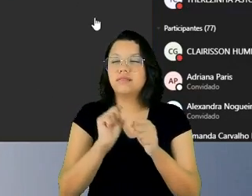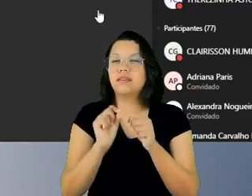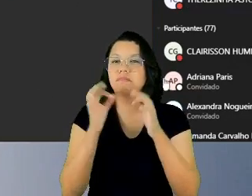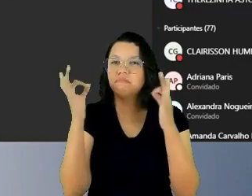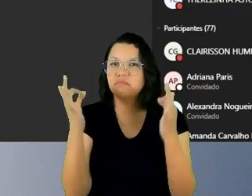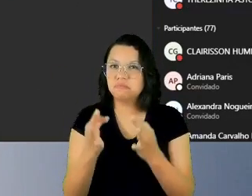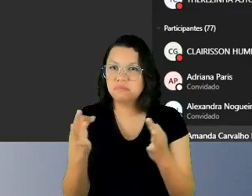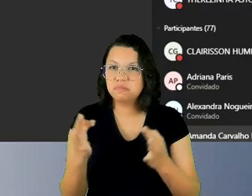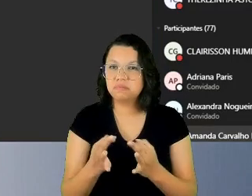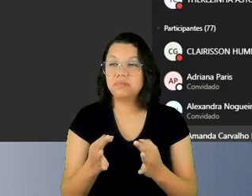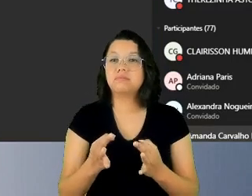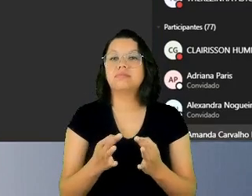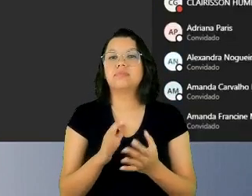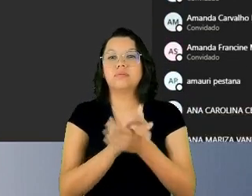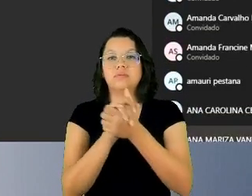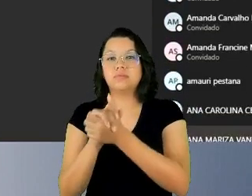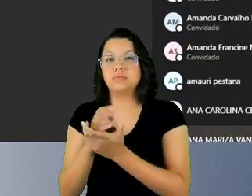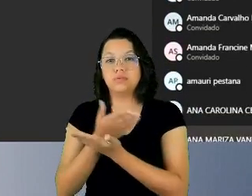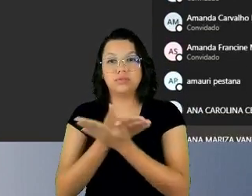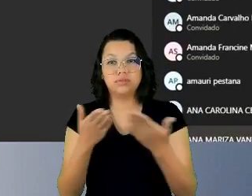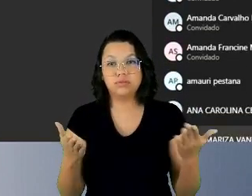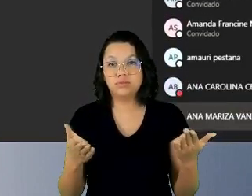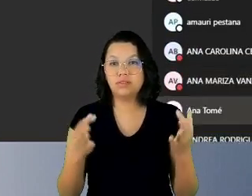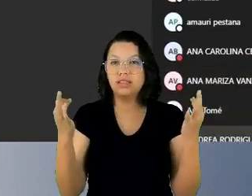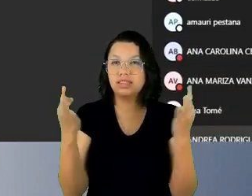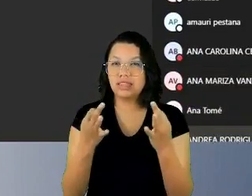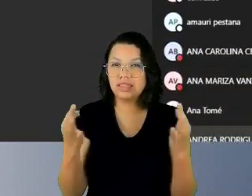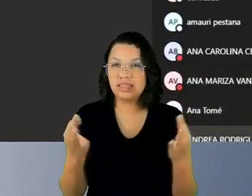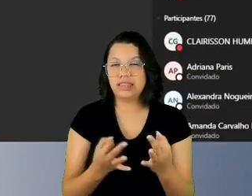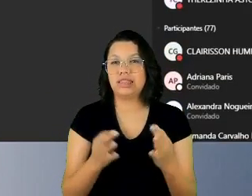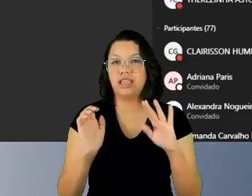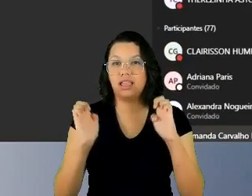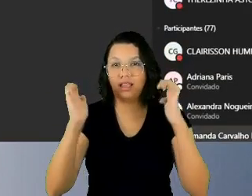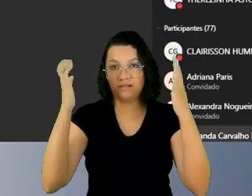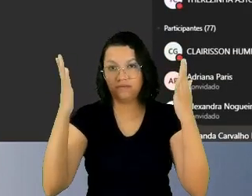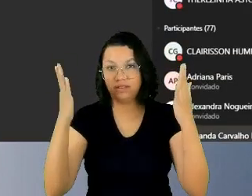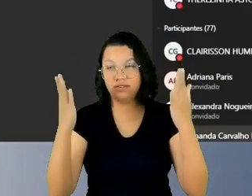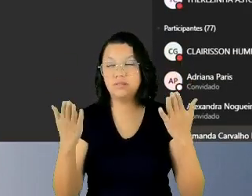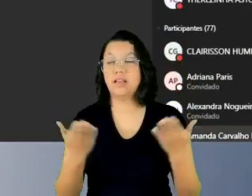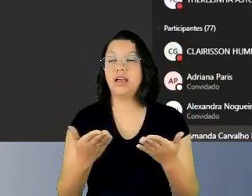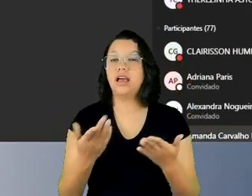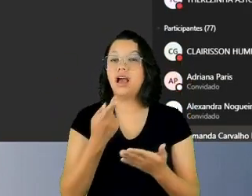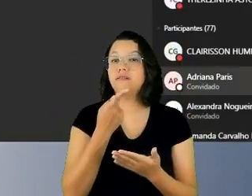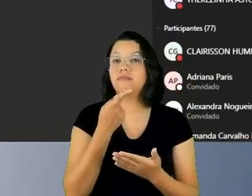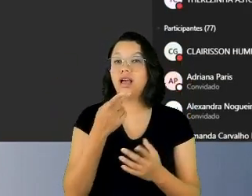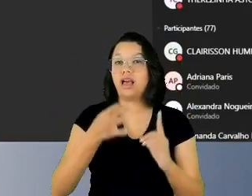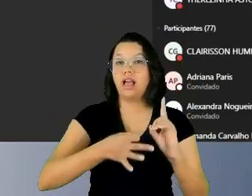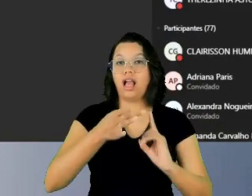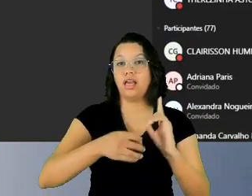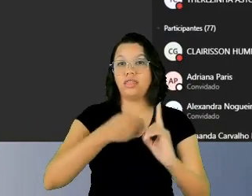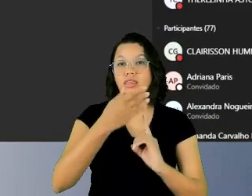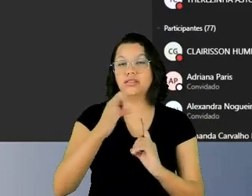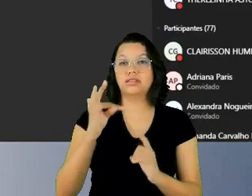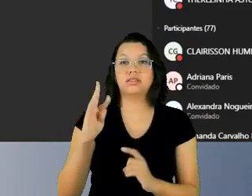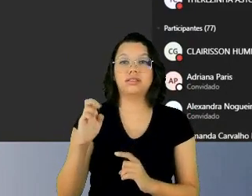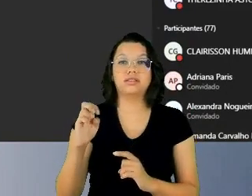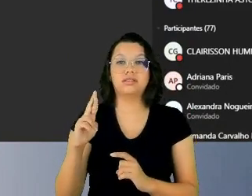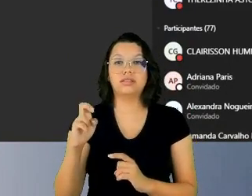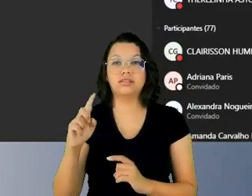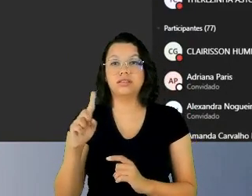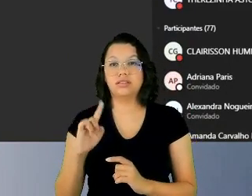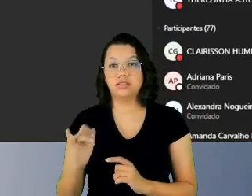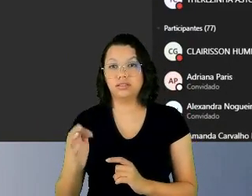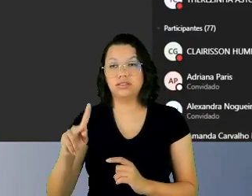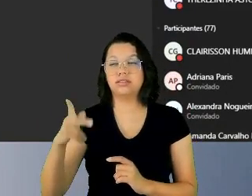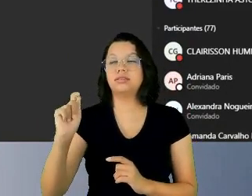excelente evento, eu devolvo a palavra à desembargadora Terezinha Caserta e encerro aqui a minha participação. Muito obrigado.